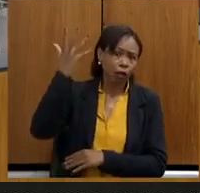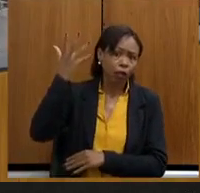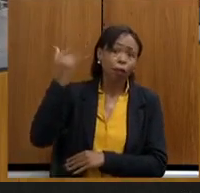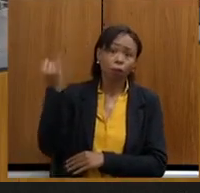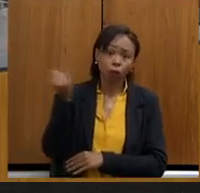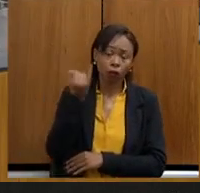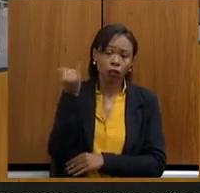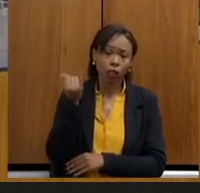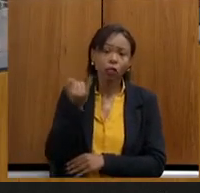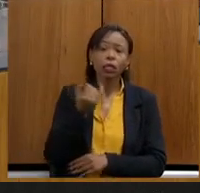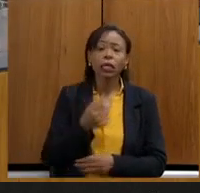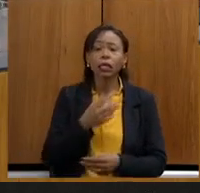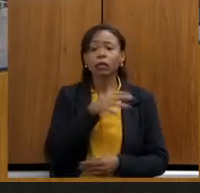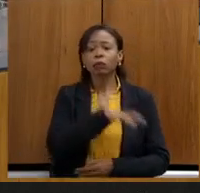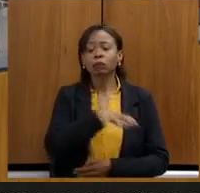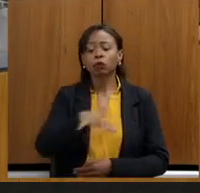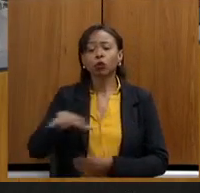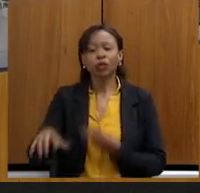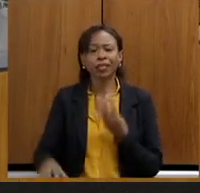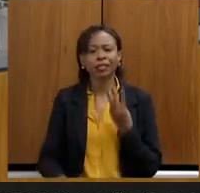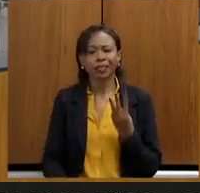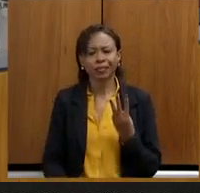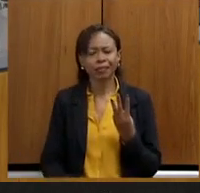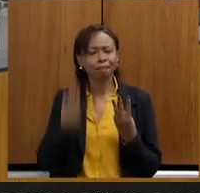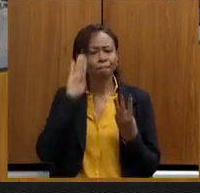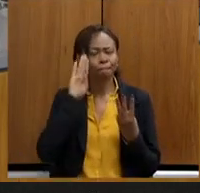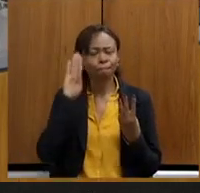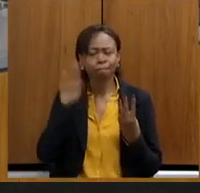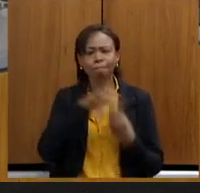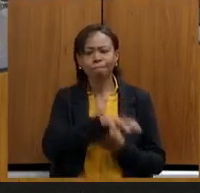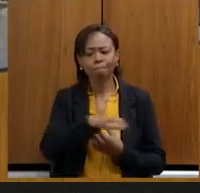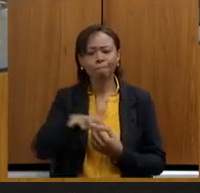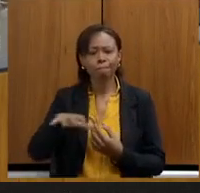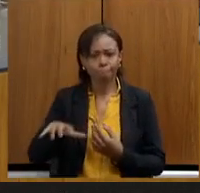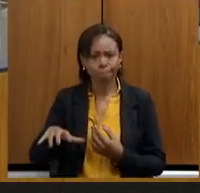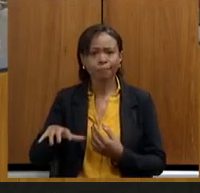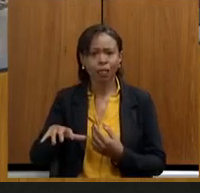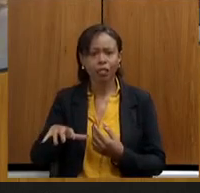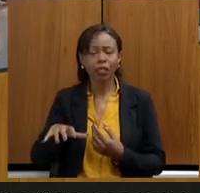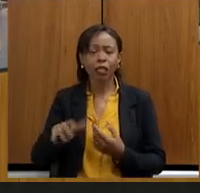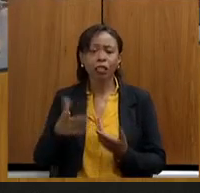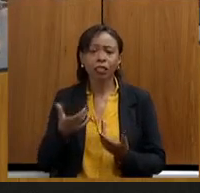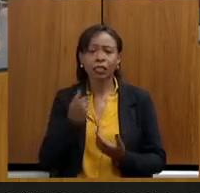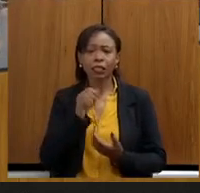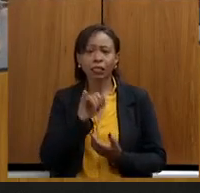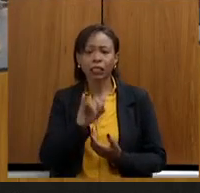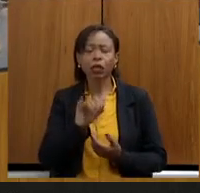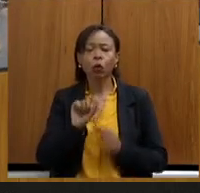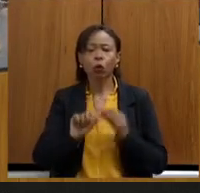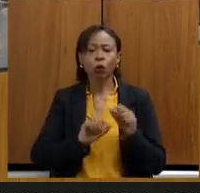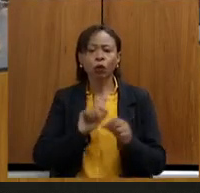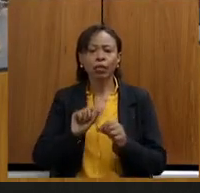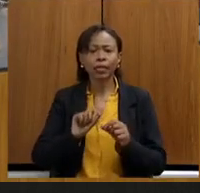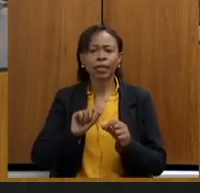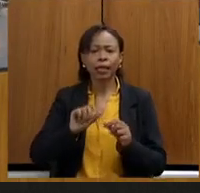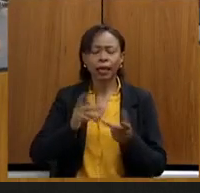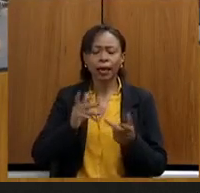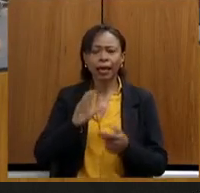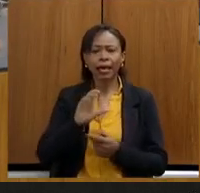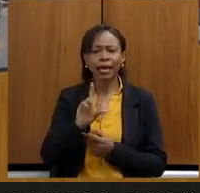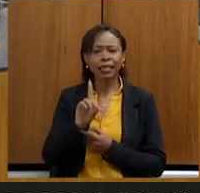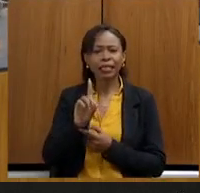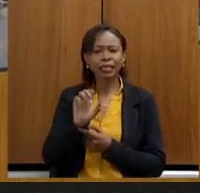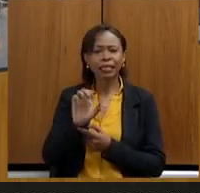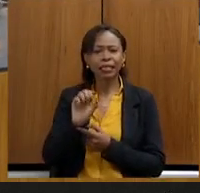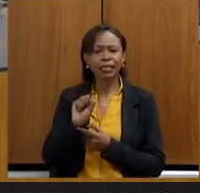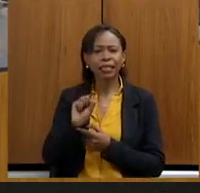setores são setores prioritários quando nós tratamos a agenda de descarbonização no Estado e no Brasil. Um deles